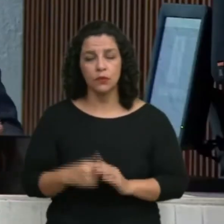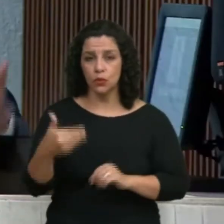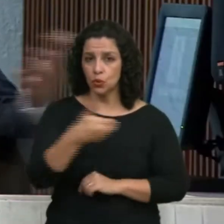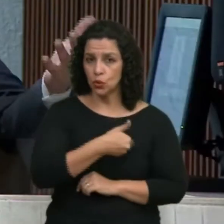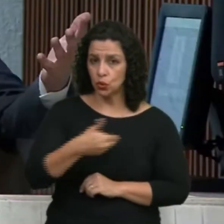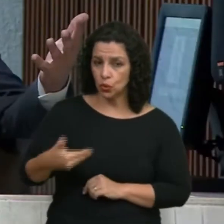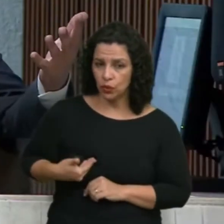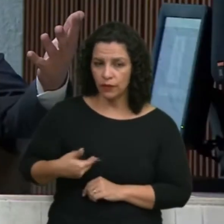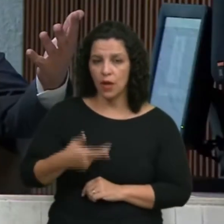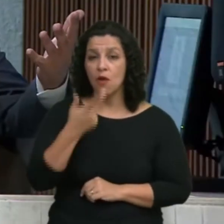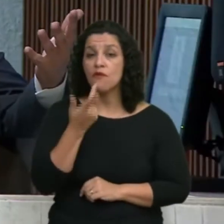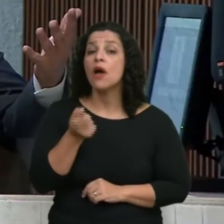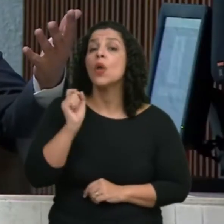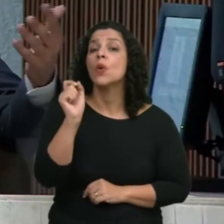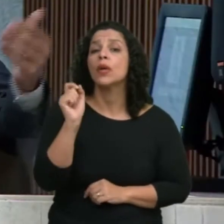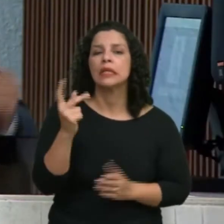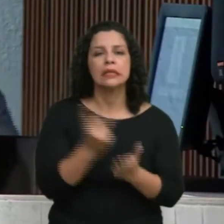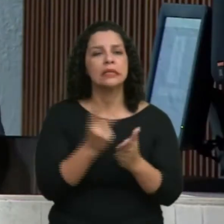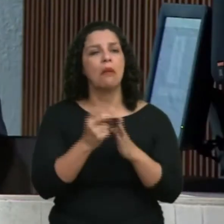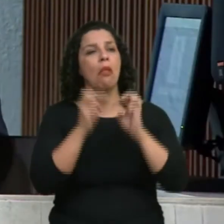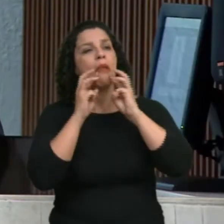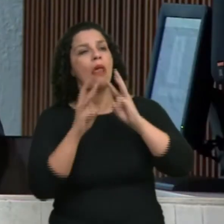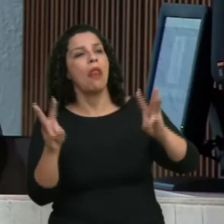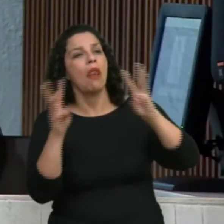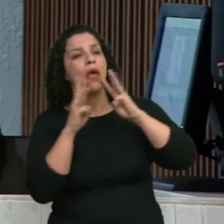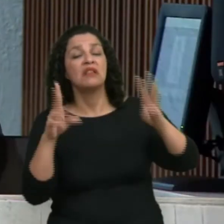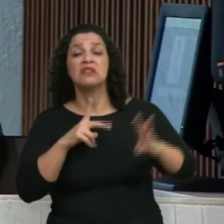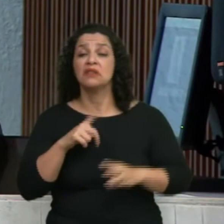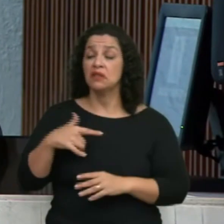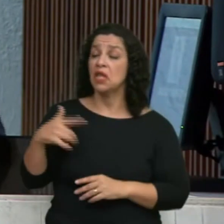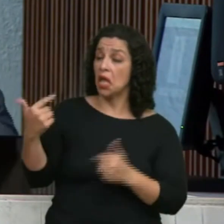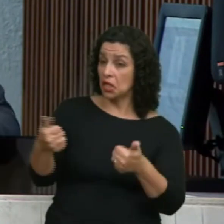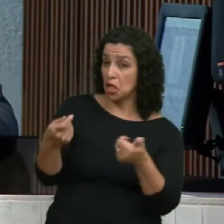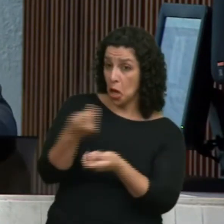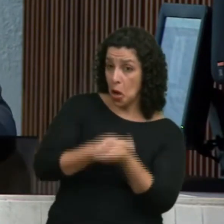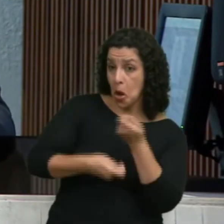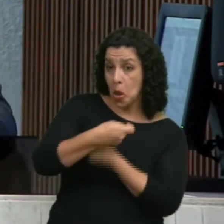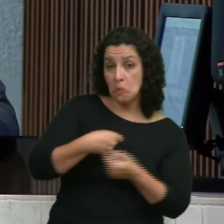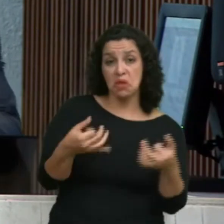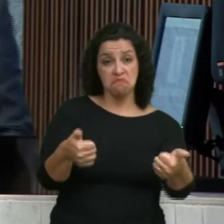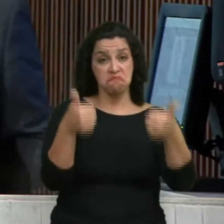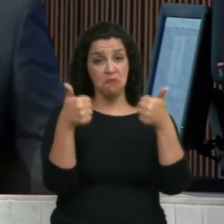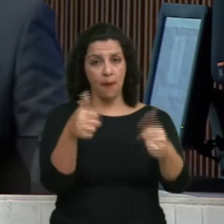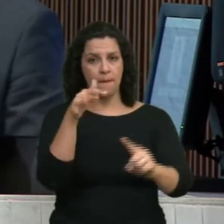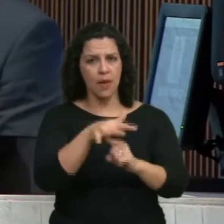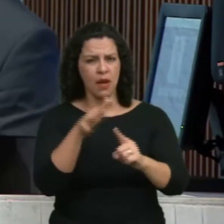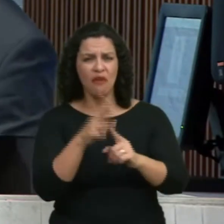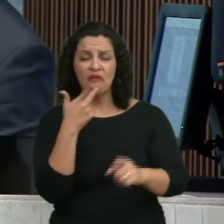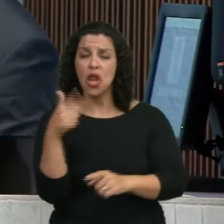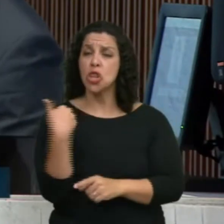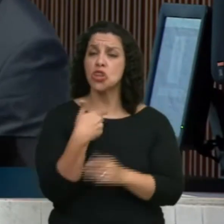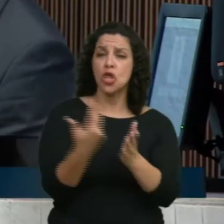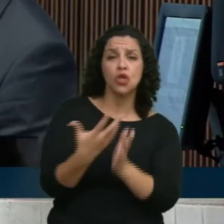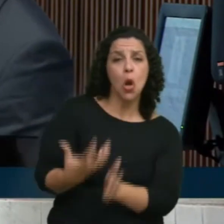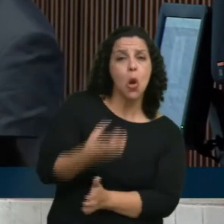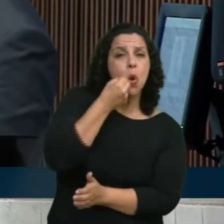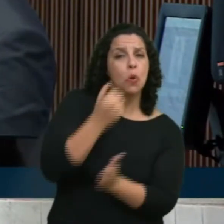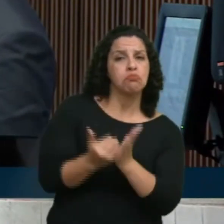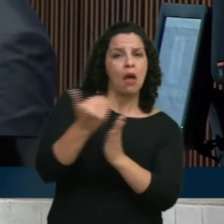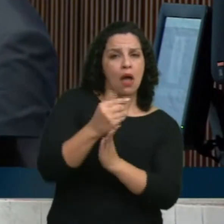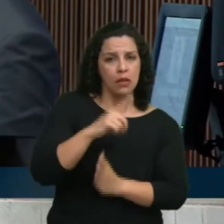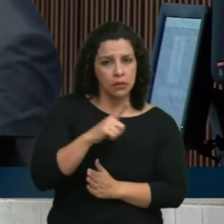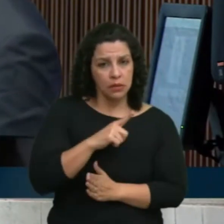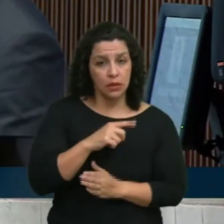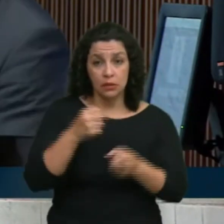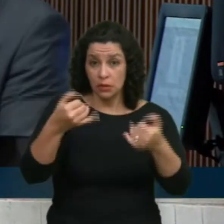governo arrota pelos meios de comunicação que tem uma saúde financeira invejável e fala que tem superávit. Uma